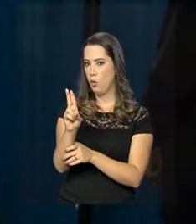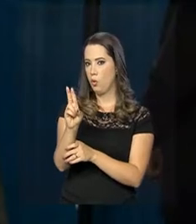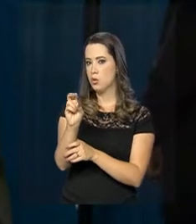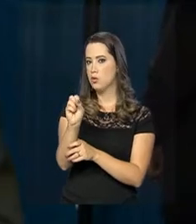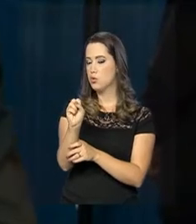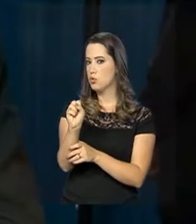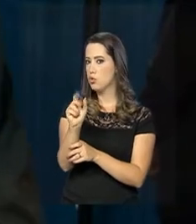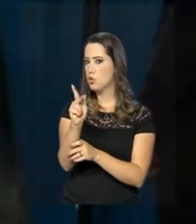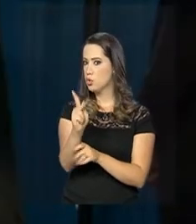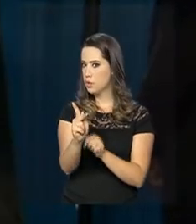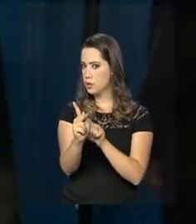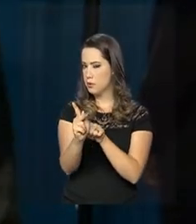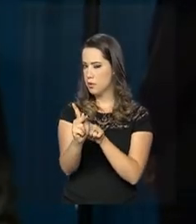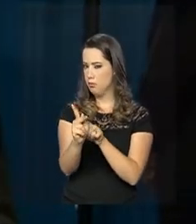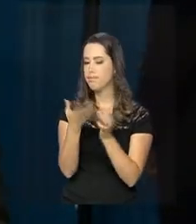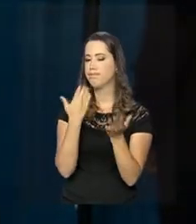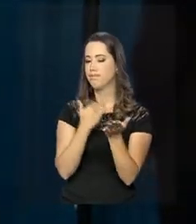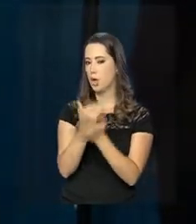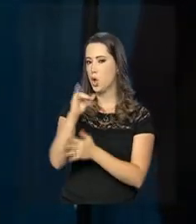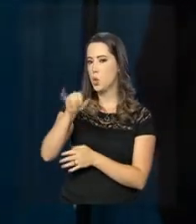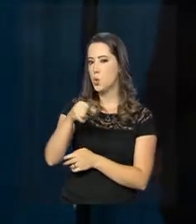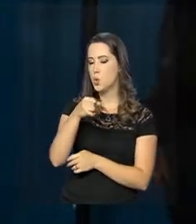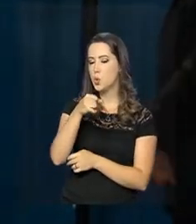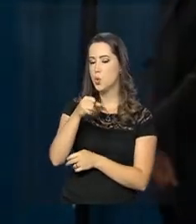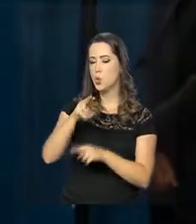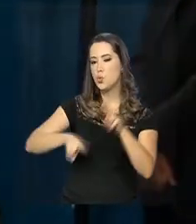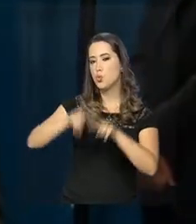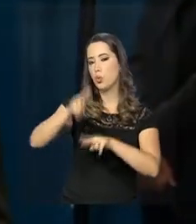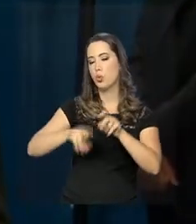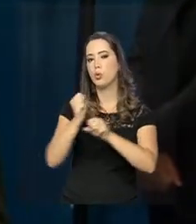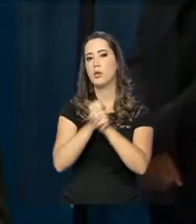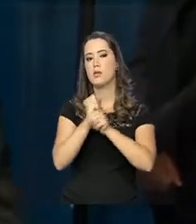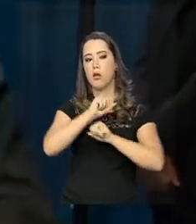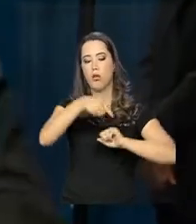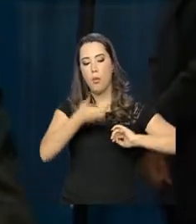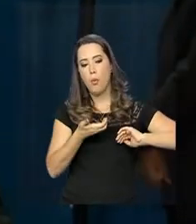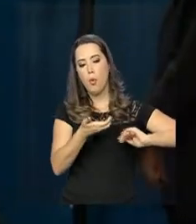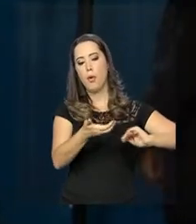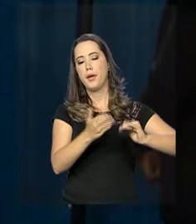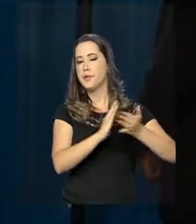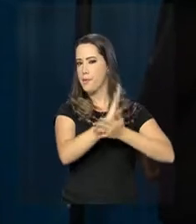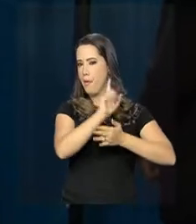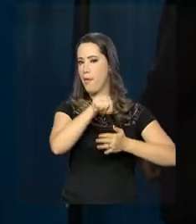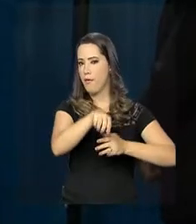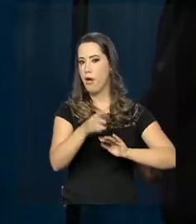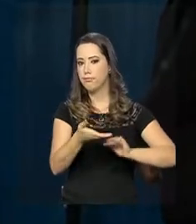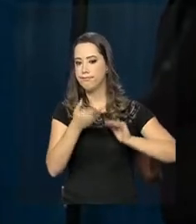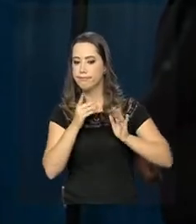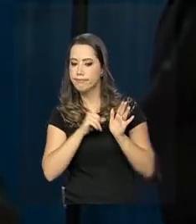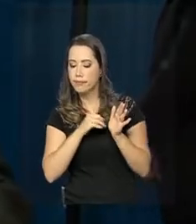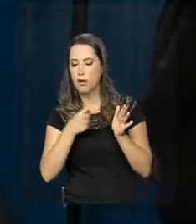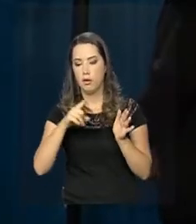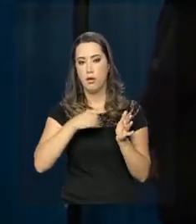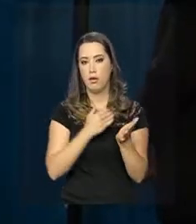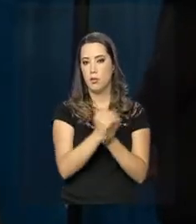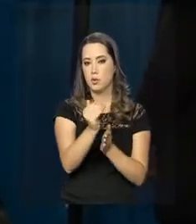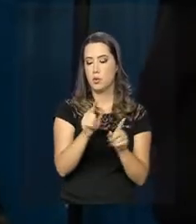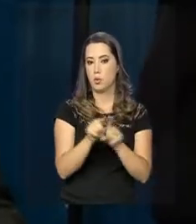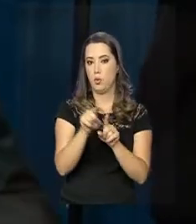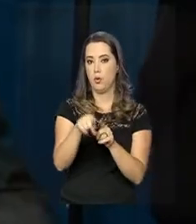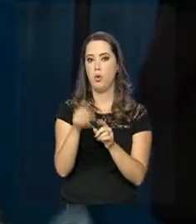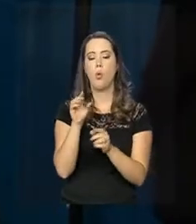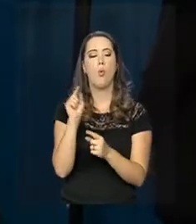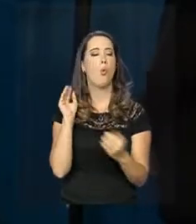Michel Temer em junho desse ano, depois de tramitar lá no Congresso Nacional. E ela tem o objetivo principal aí de tentar integrar,